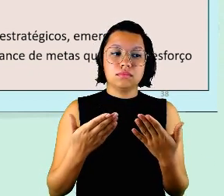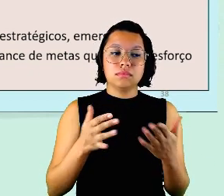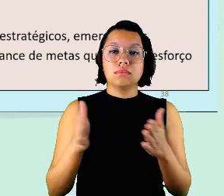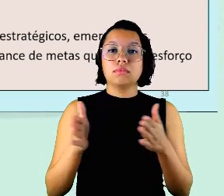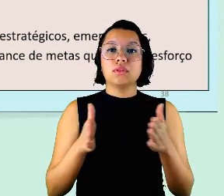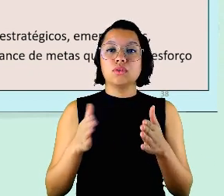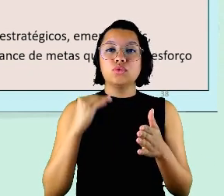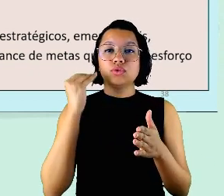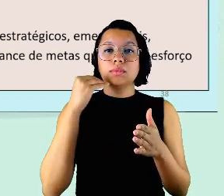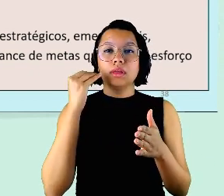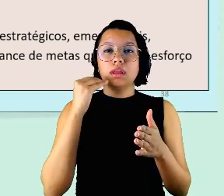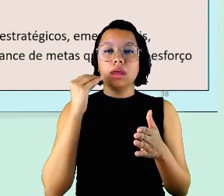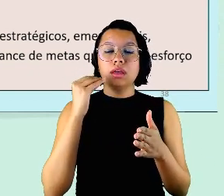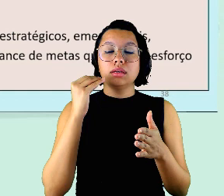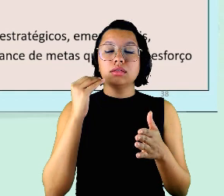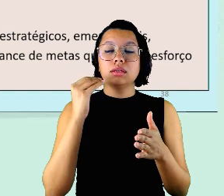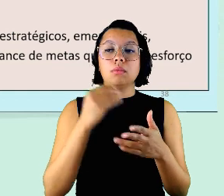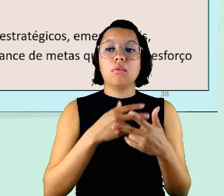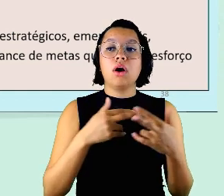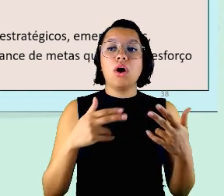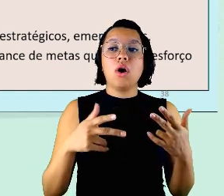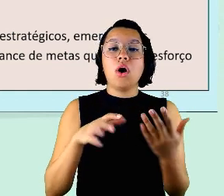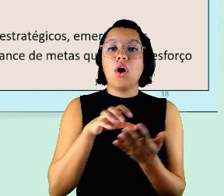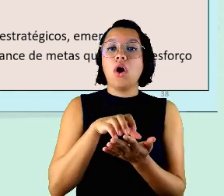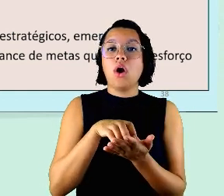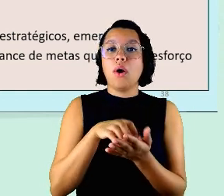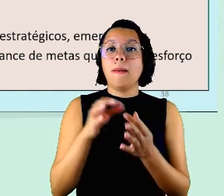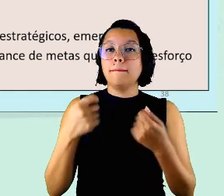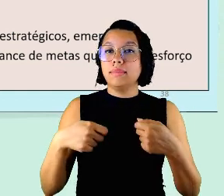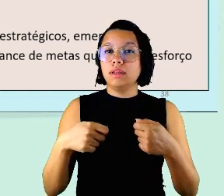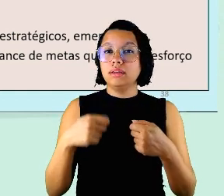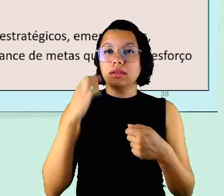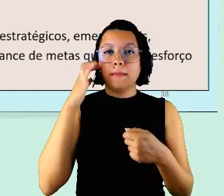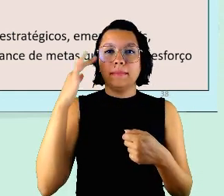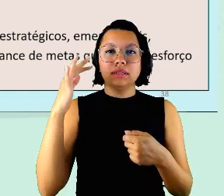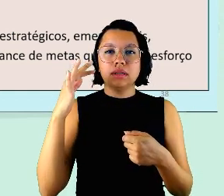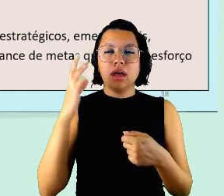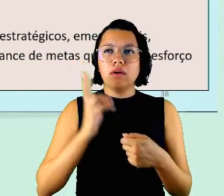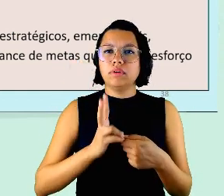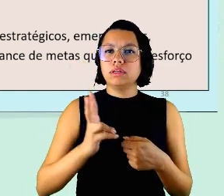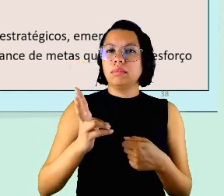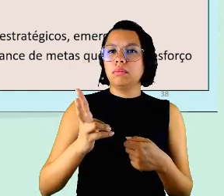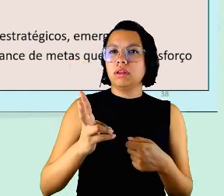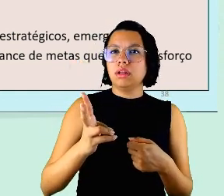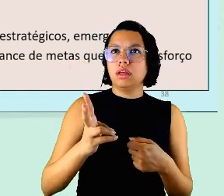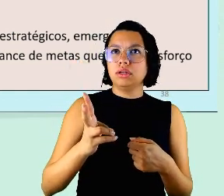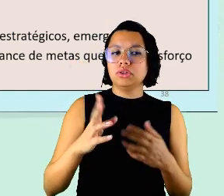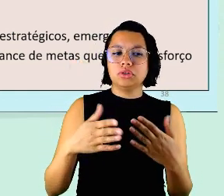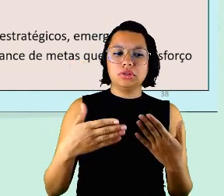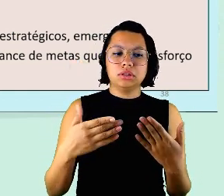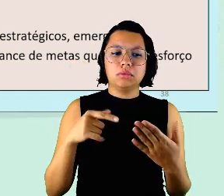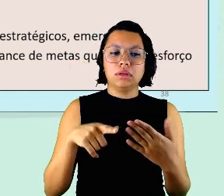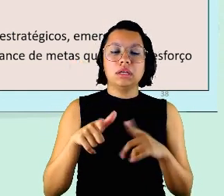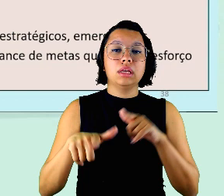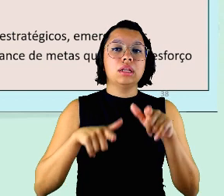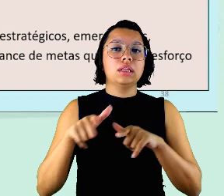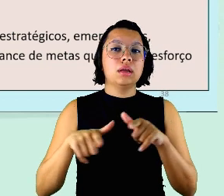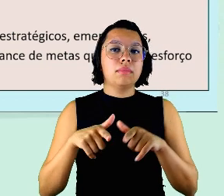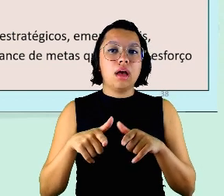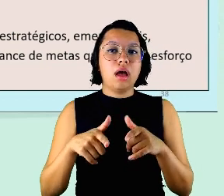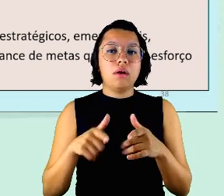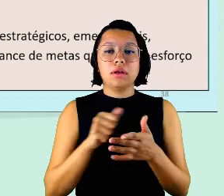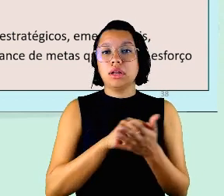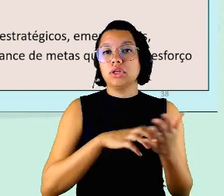experiência é algo que as organizações precisam pensar né se ela vai ser permanente então aquele trabalho aquela atividade